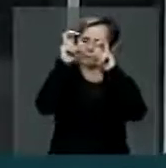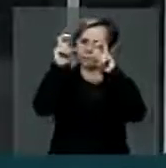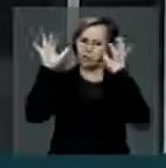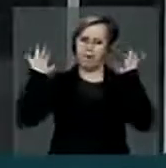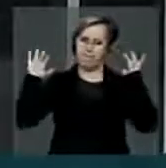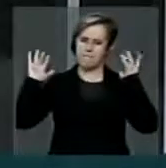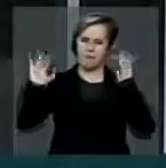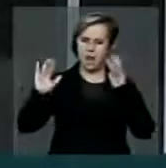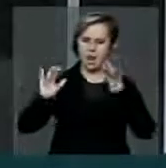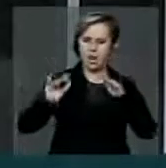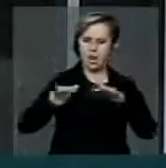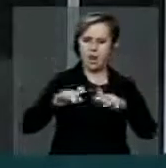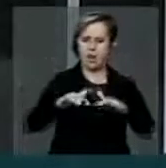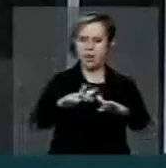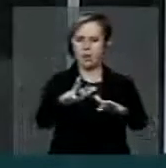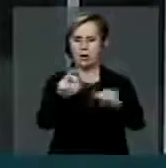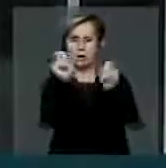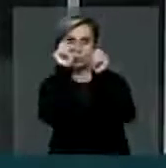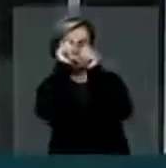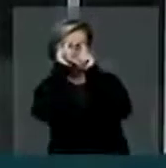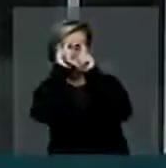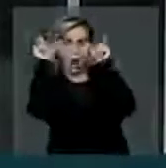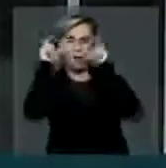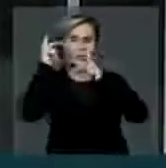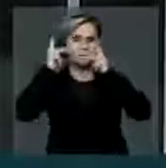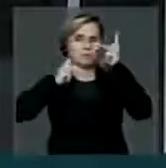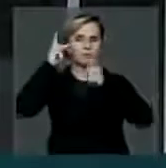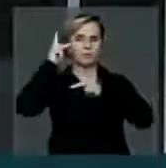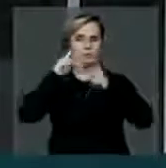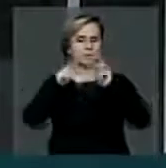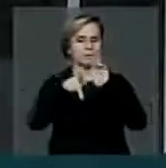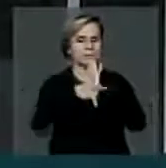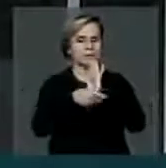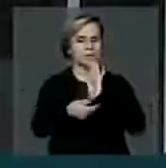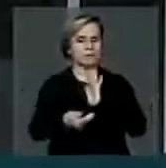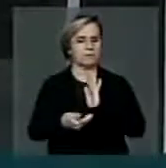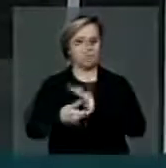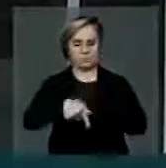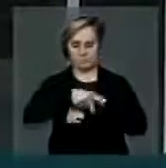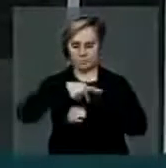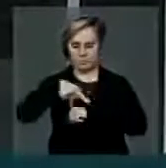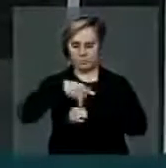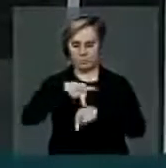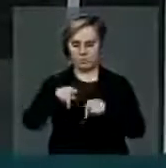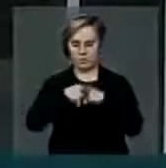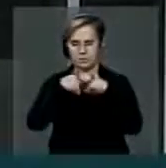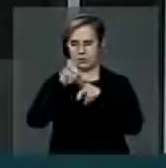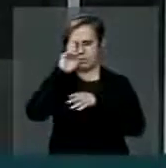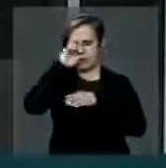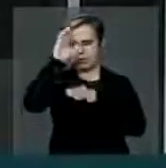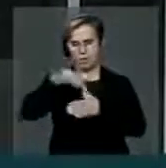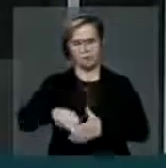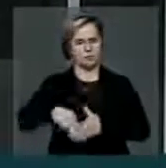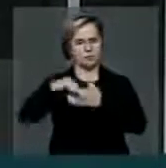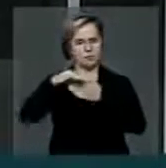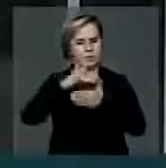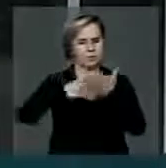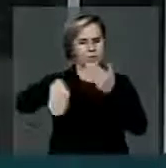para acordar os políticos deste país e as autoridades brasileiras.